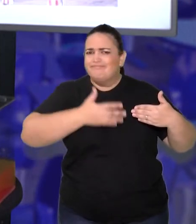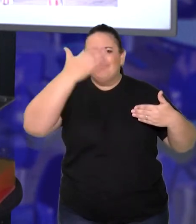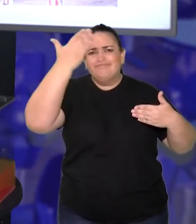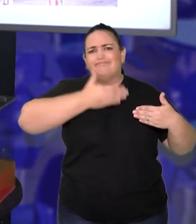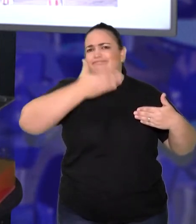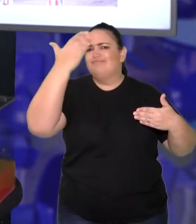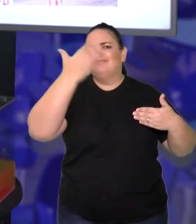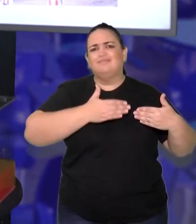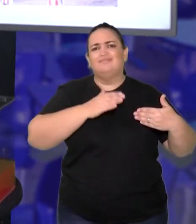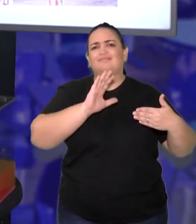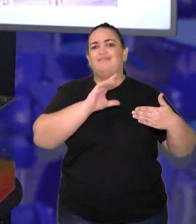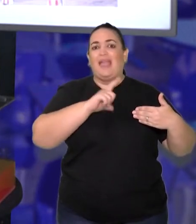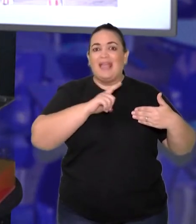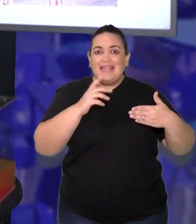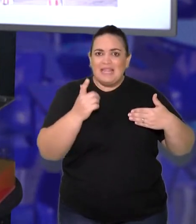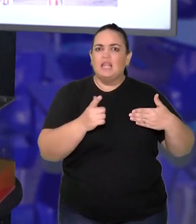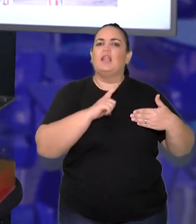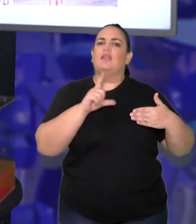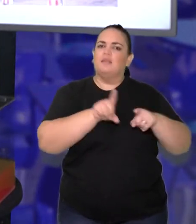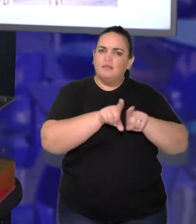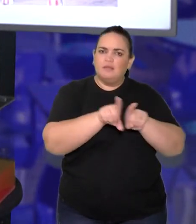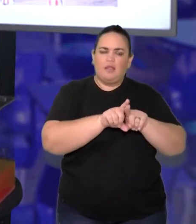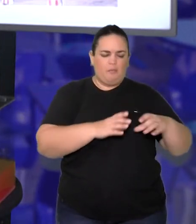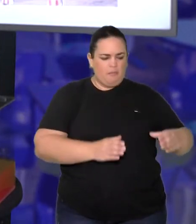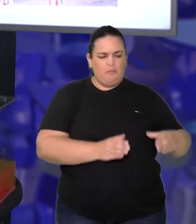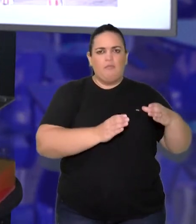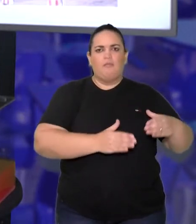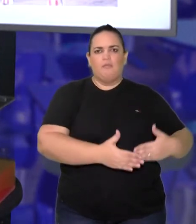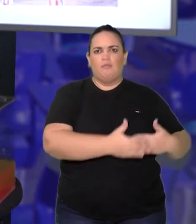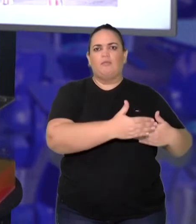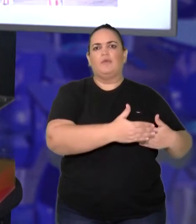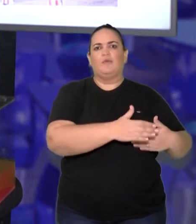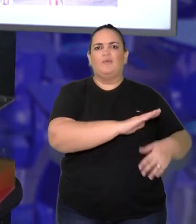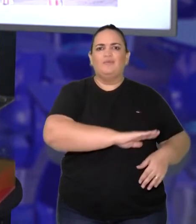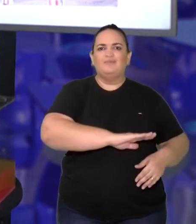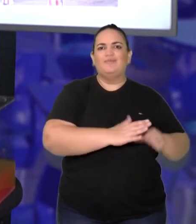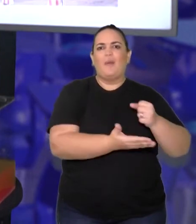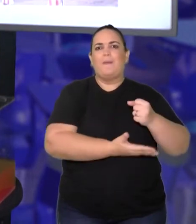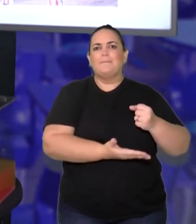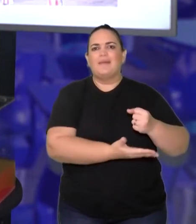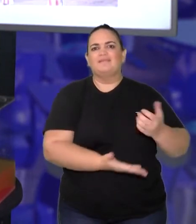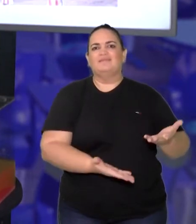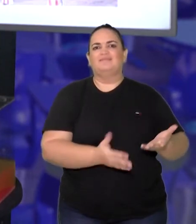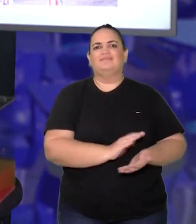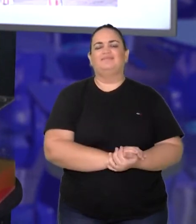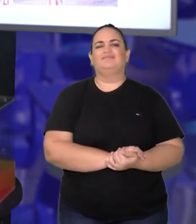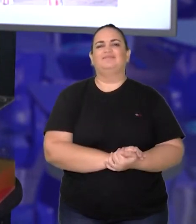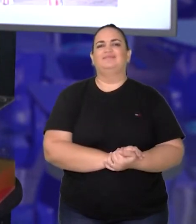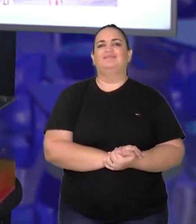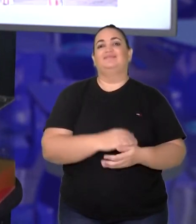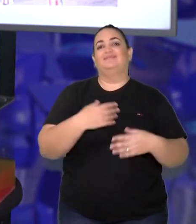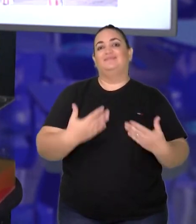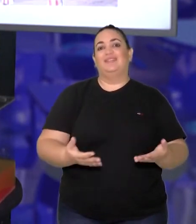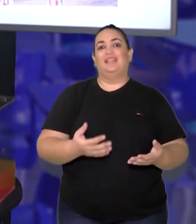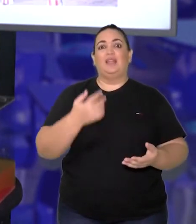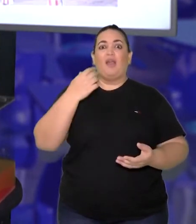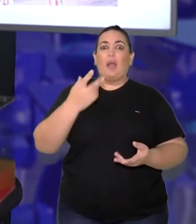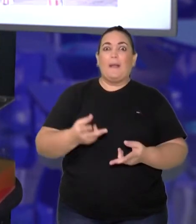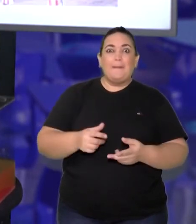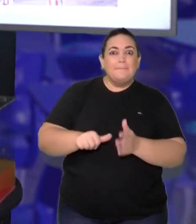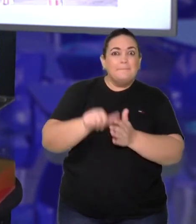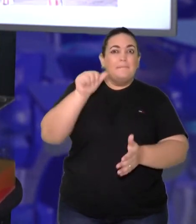baixo, para dar apoio, para ele ficar um pouco mais acima. Então, nessa primeira imagem, a gente tem a ideia de que